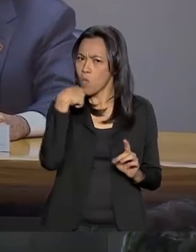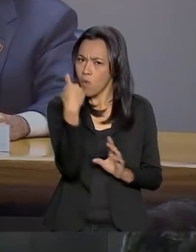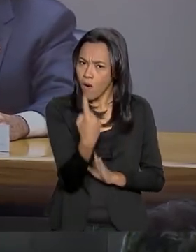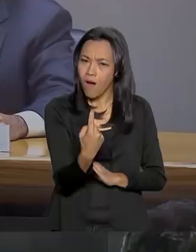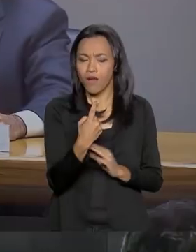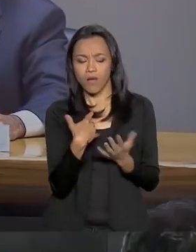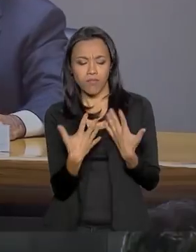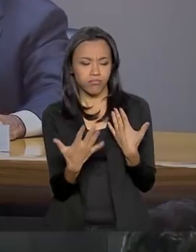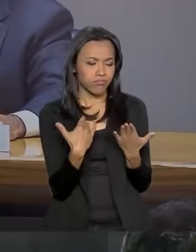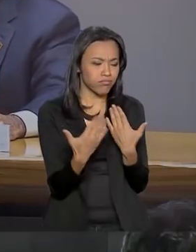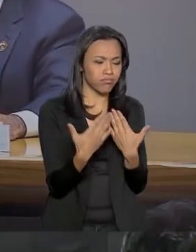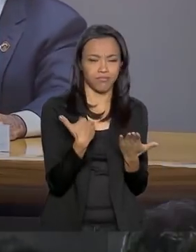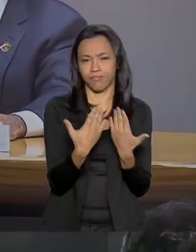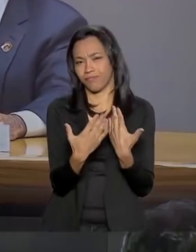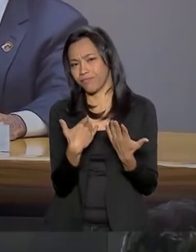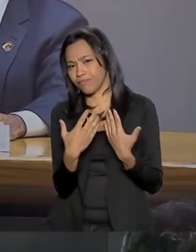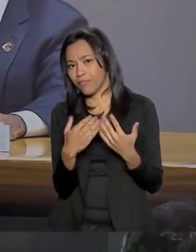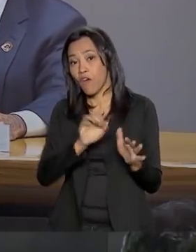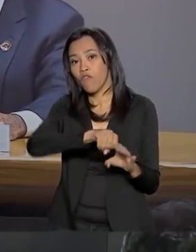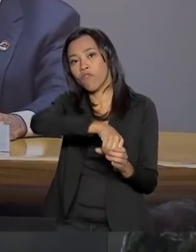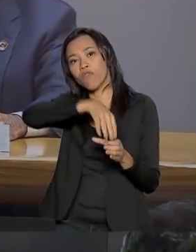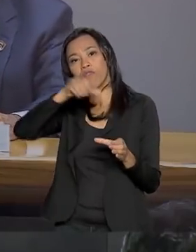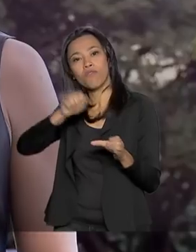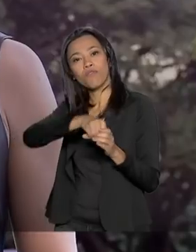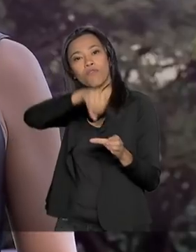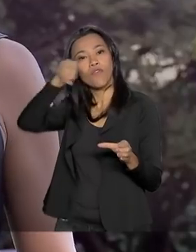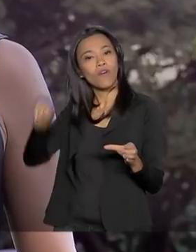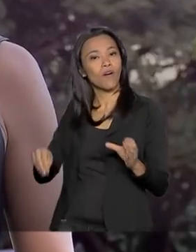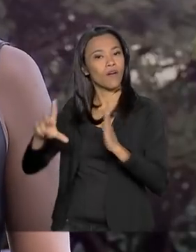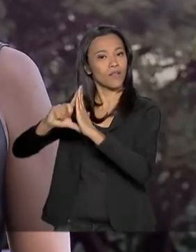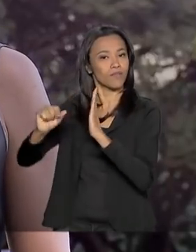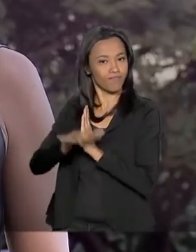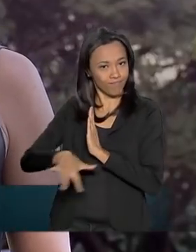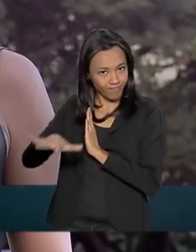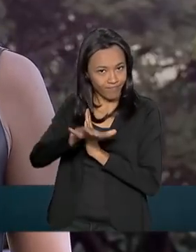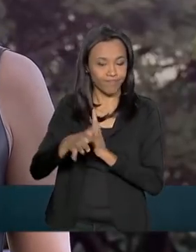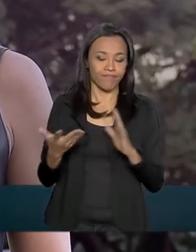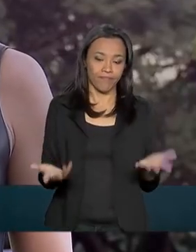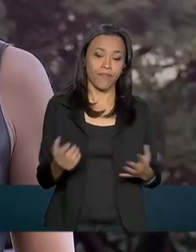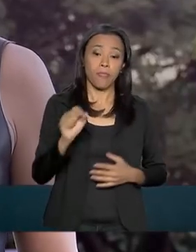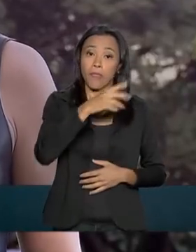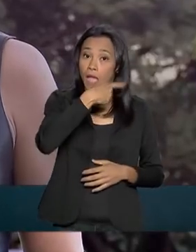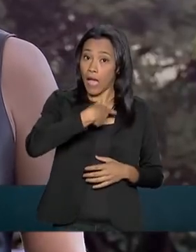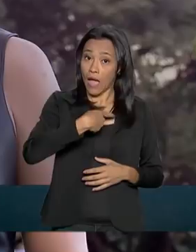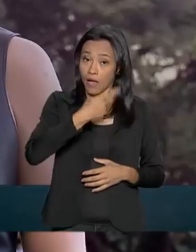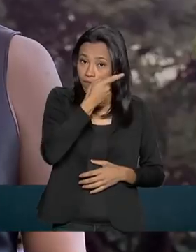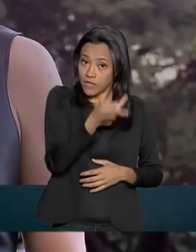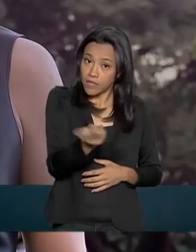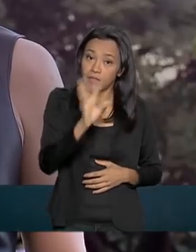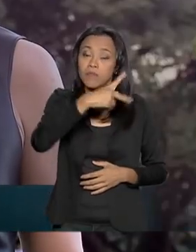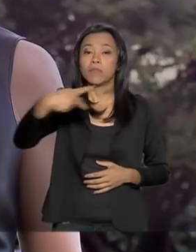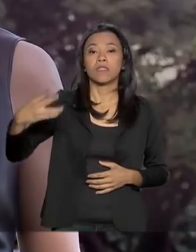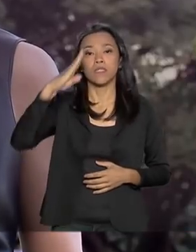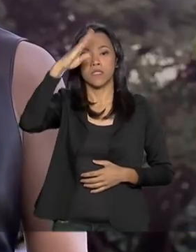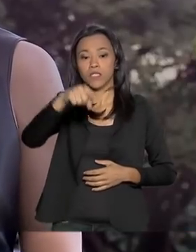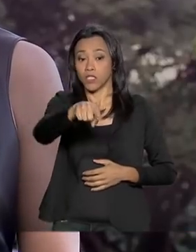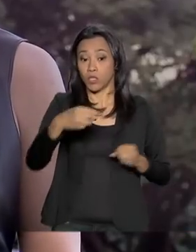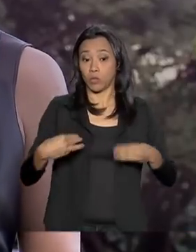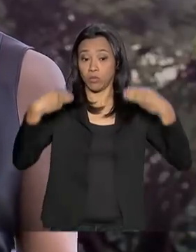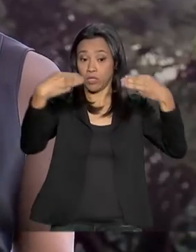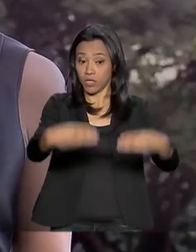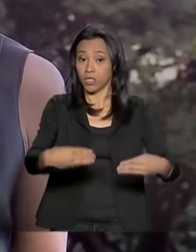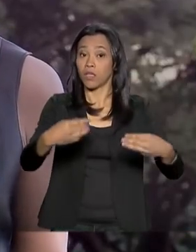descontraído e informal fora do Palácio do Planalto. A visita do presidente Jair Bolsonaro ao Ministério da Economia foi uma